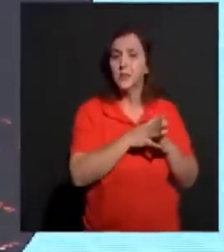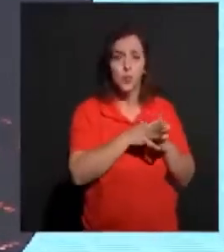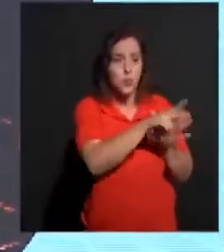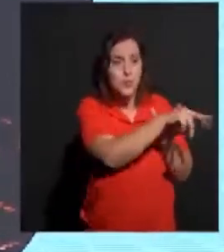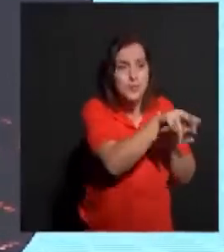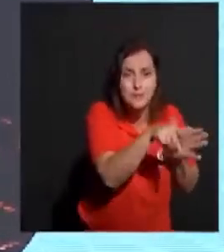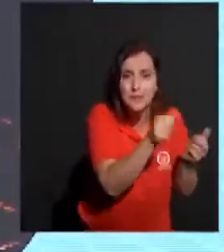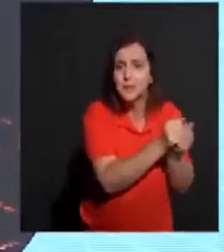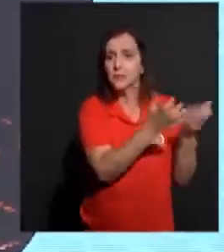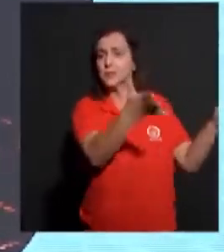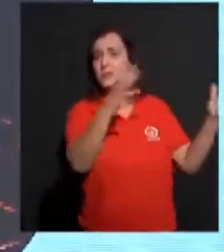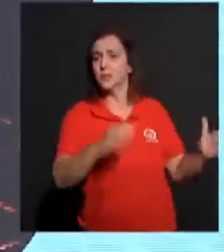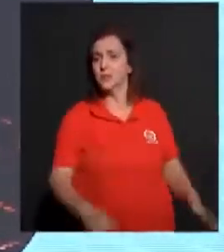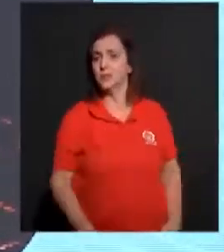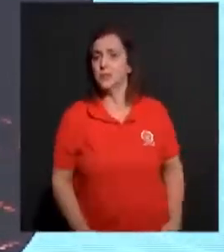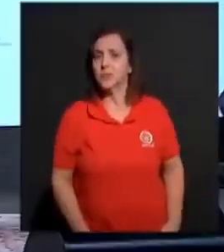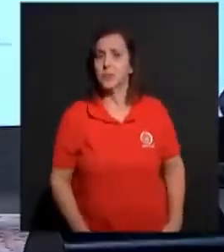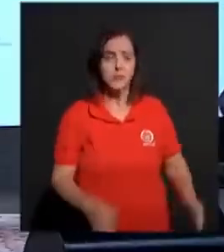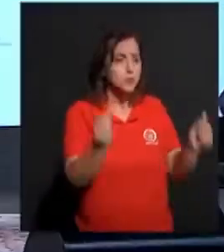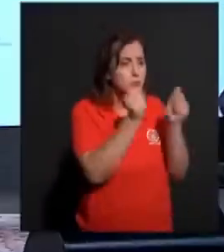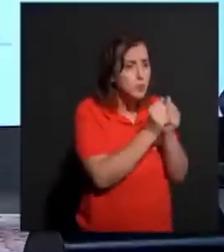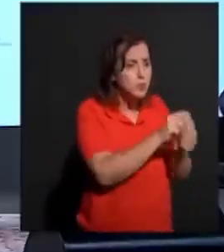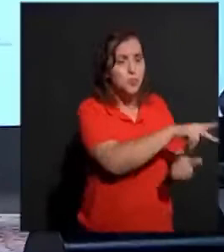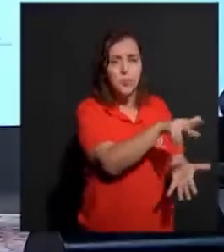irmãos, com os irmãos.